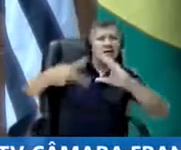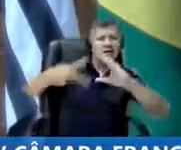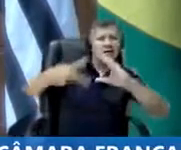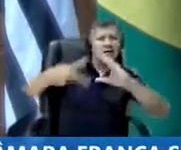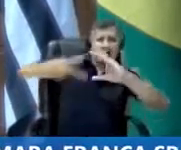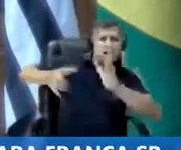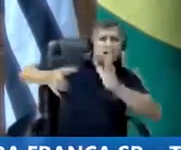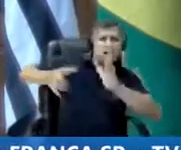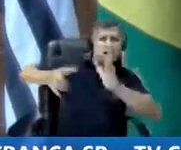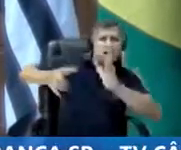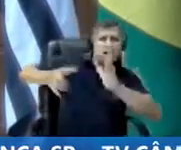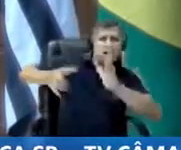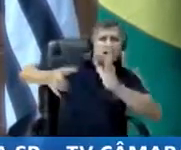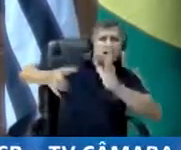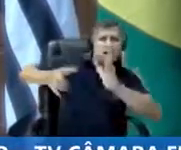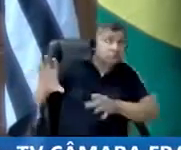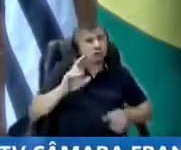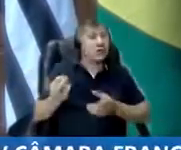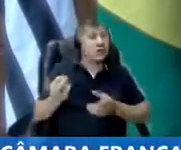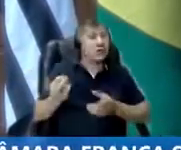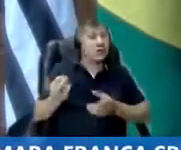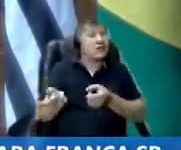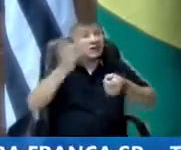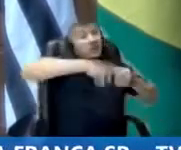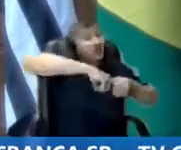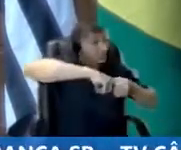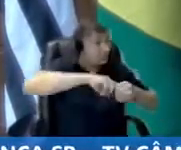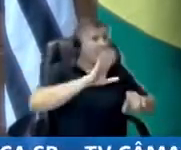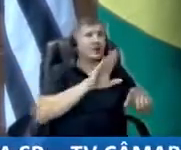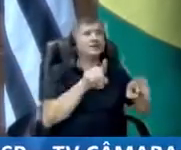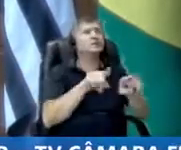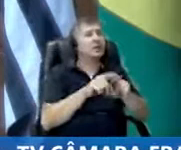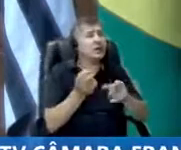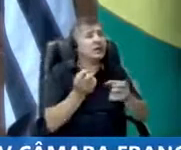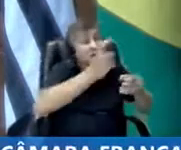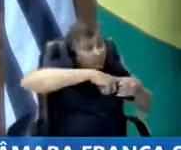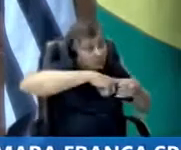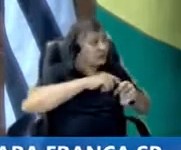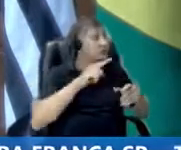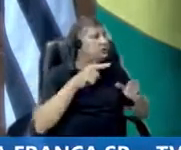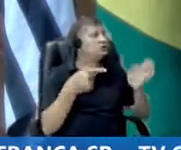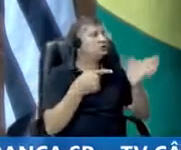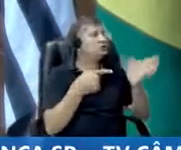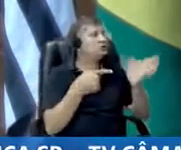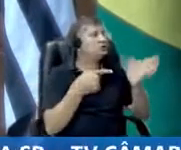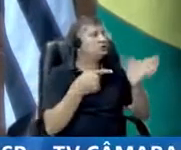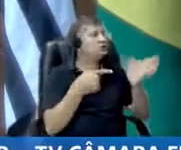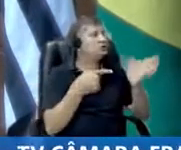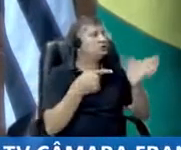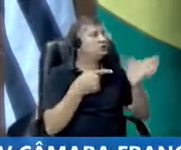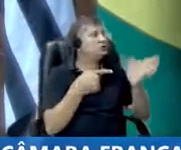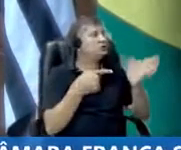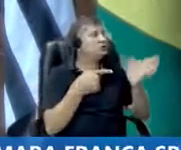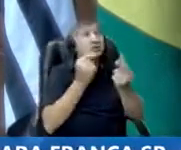certo que a Câmara tem que devolver, mas já com indicações daquilo que pode ser feito com dinheiro.